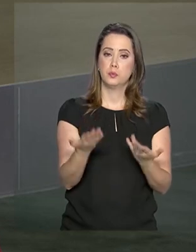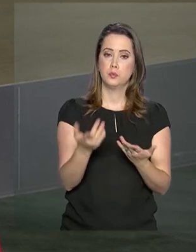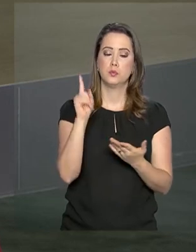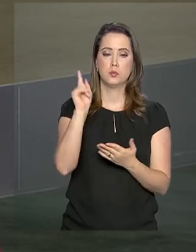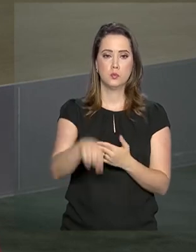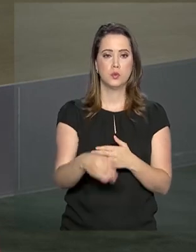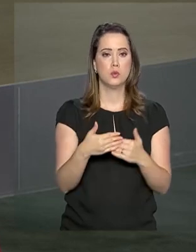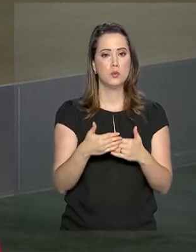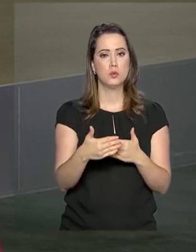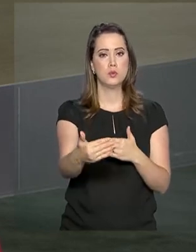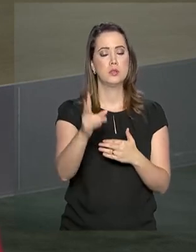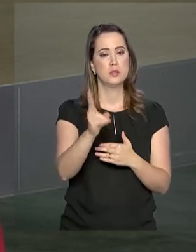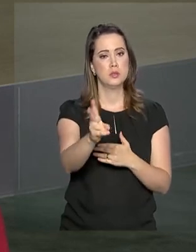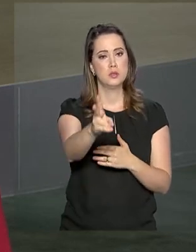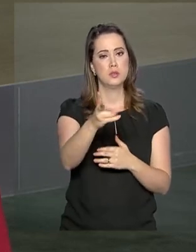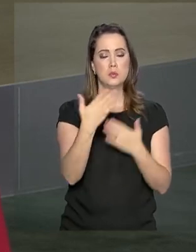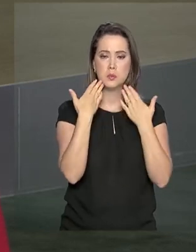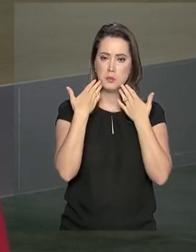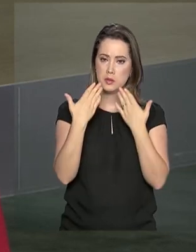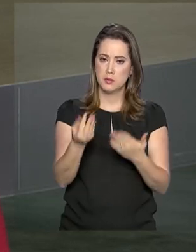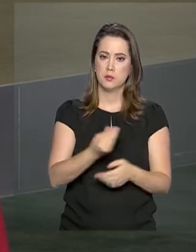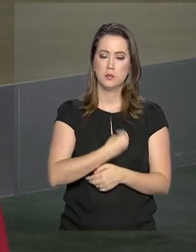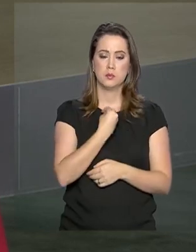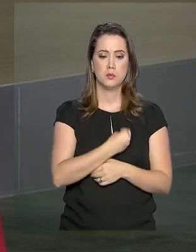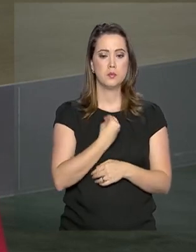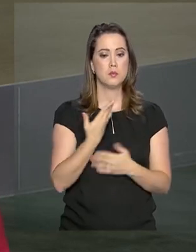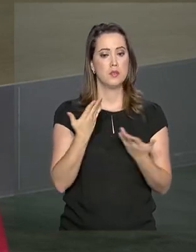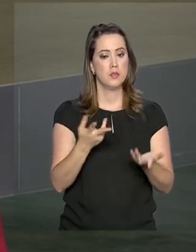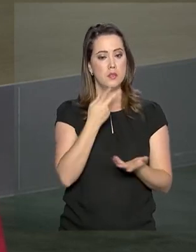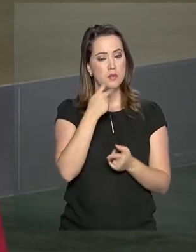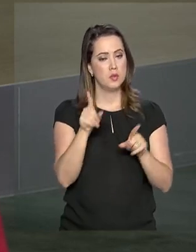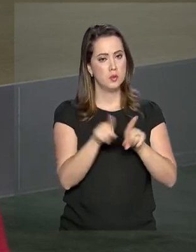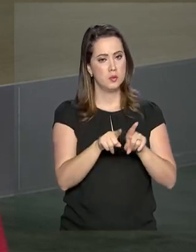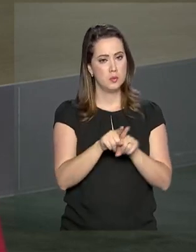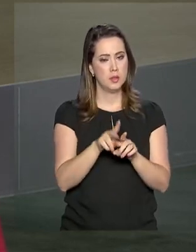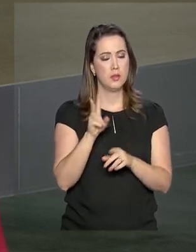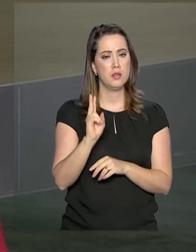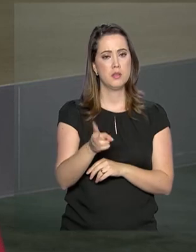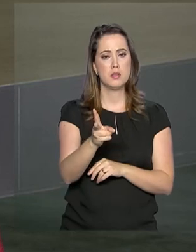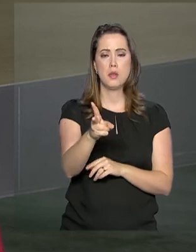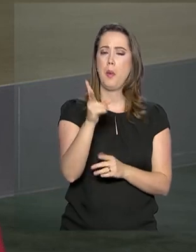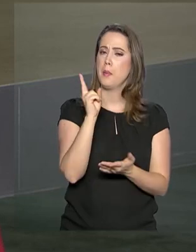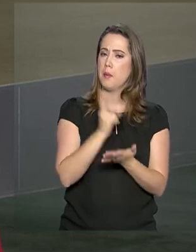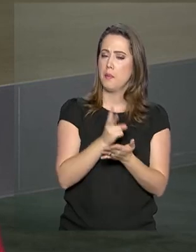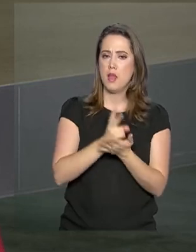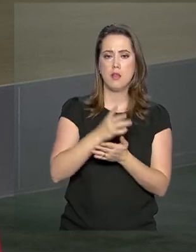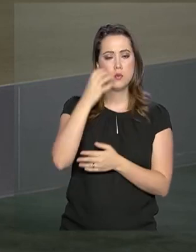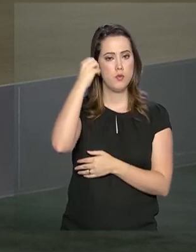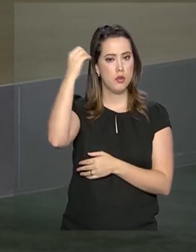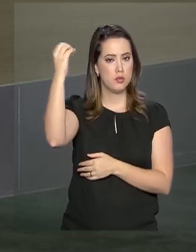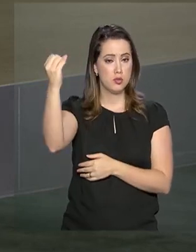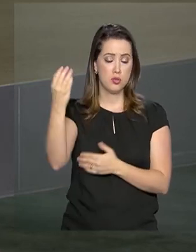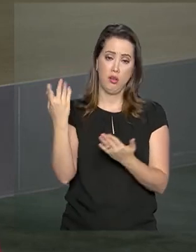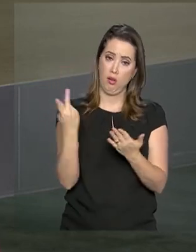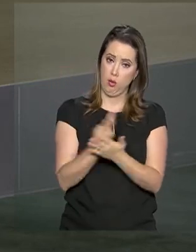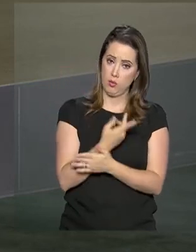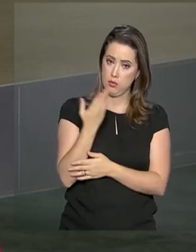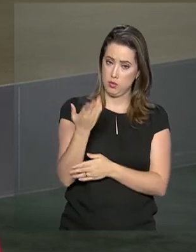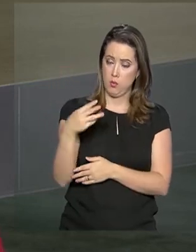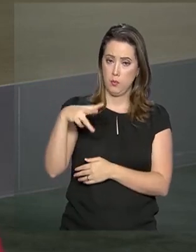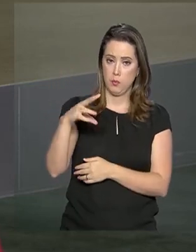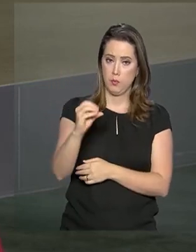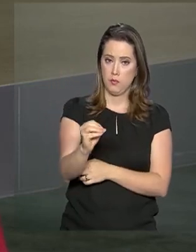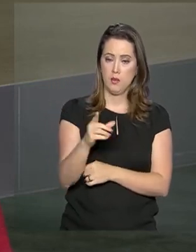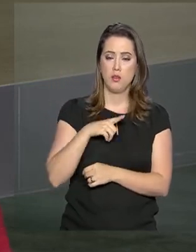Esse será o padrão dessas transmissões ao vivo. Ele disse ainda que isso vai acontecer mesmo em viagens, que é o caso agora de